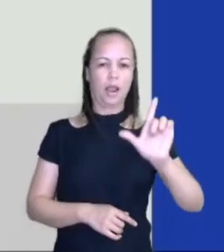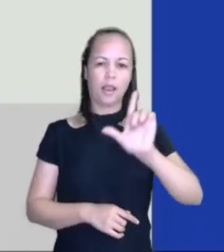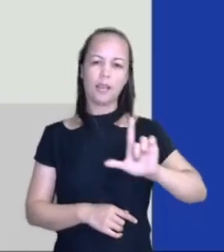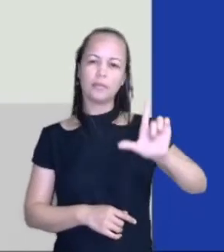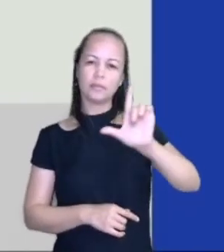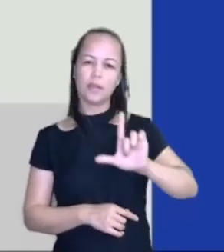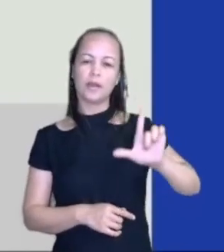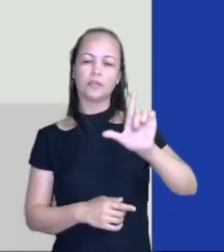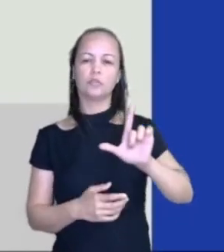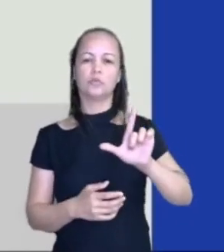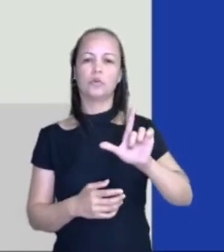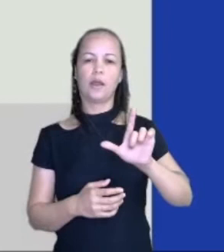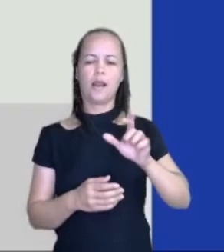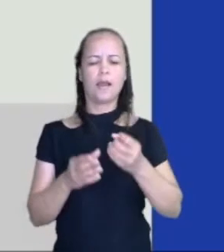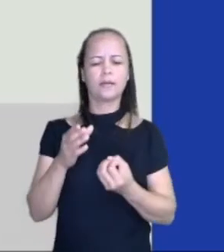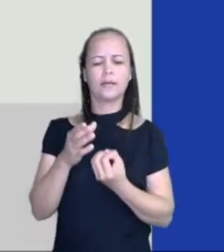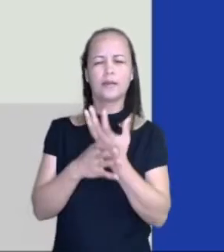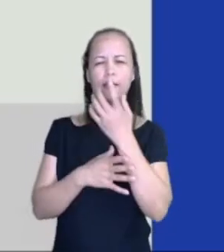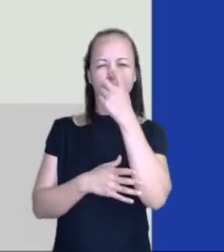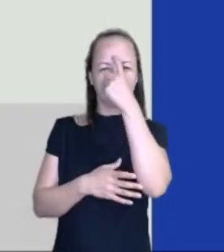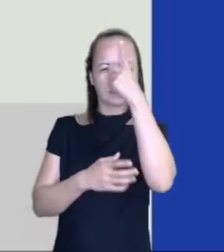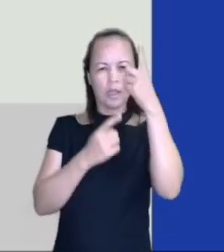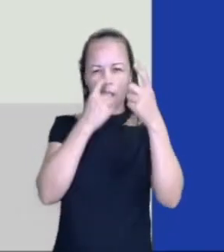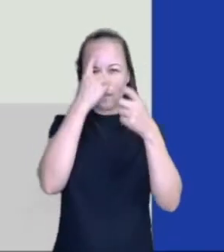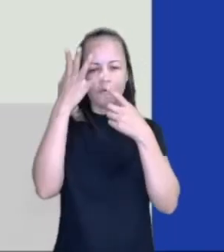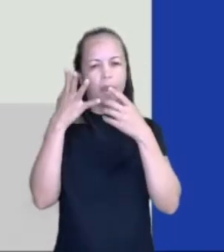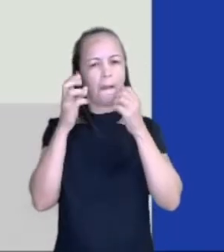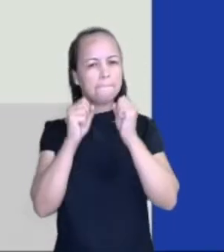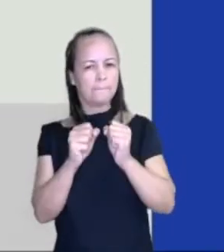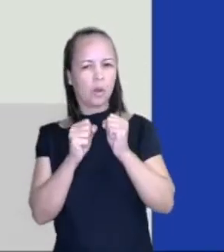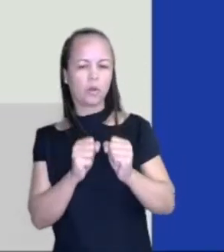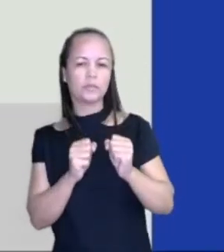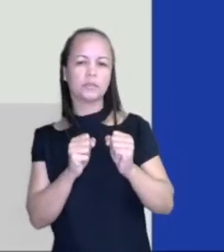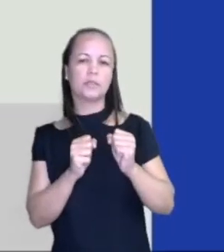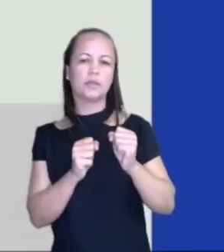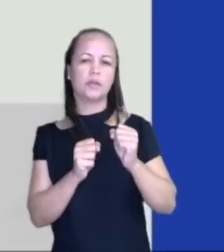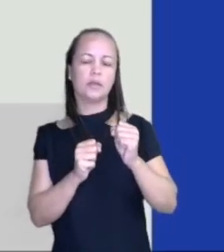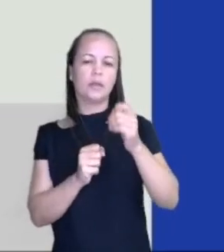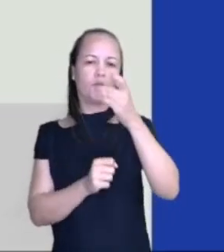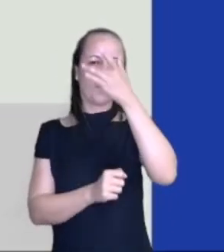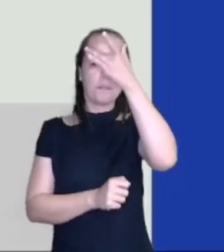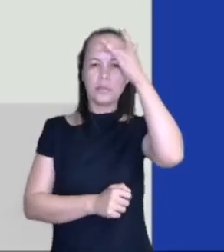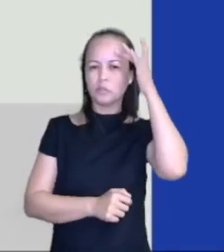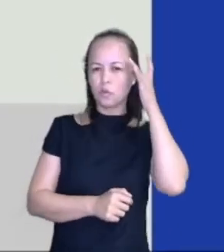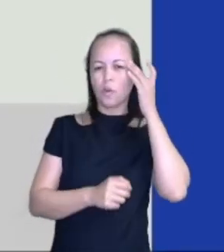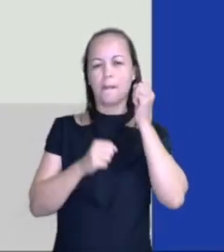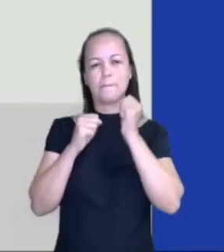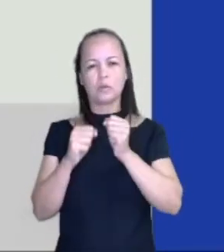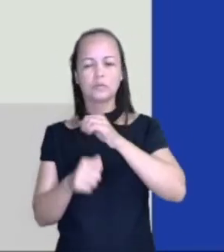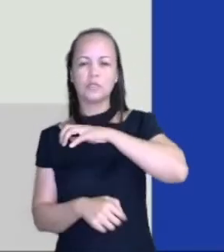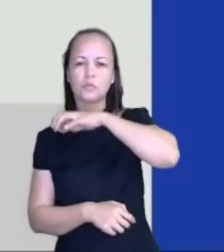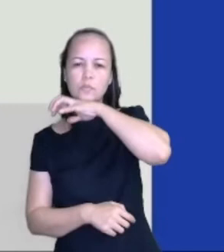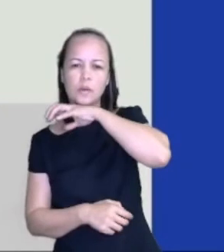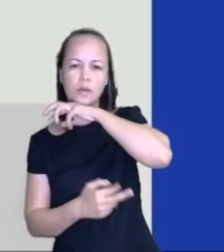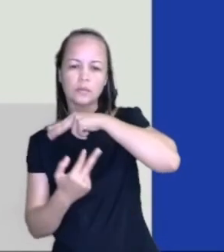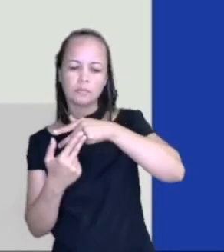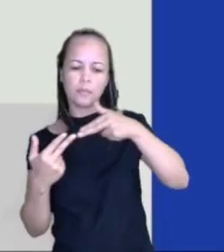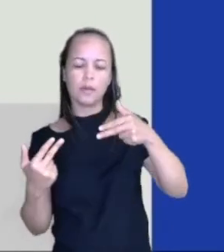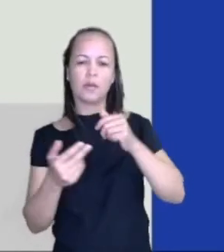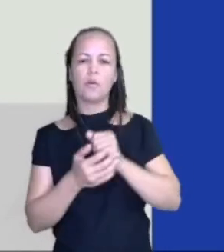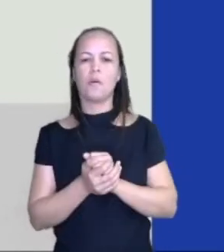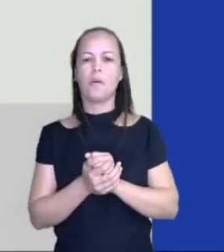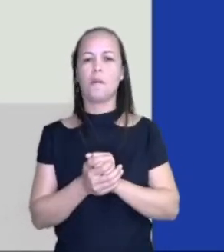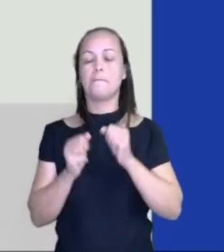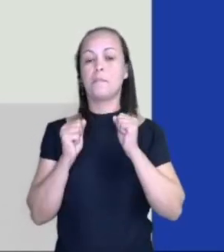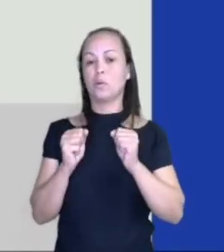a literatura é criativa. O personagem pode ser uma pessoa, pode ser um animal, pode ser um